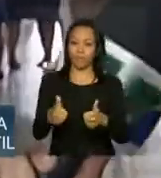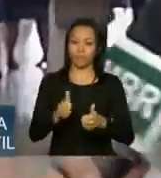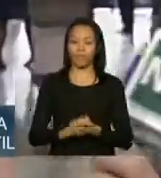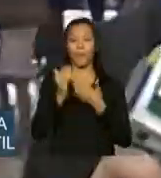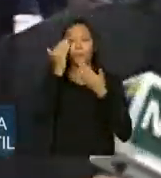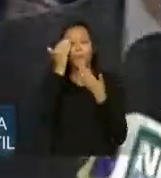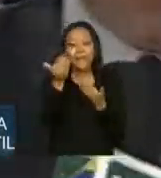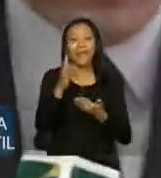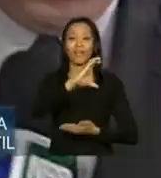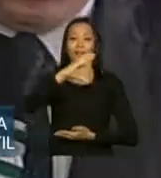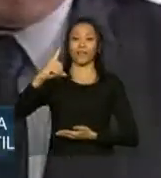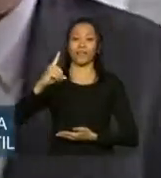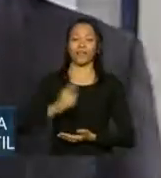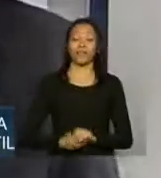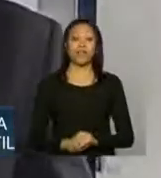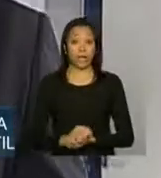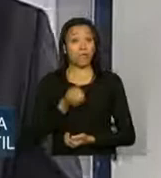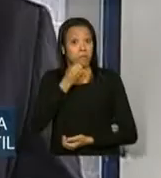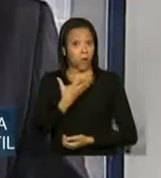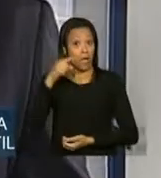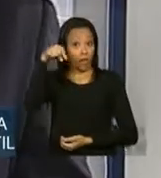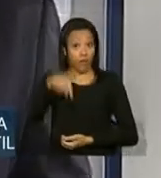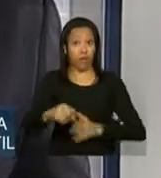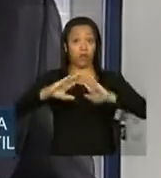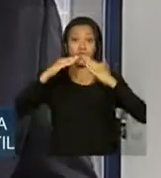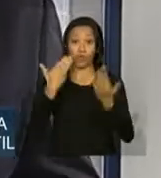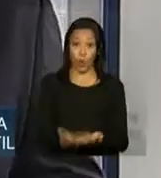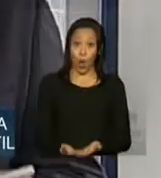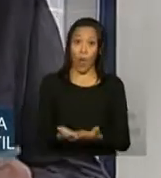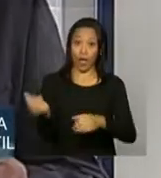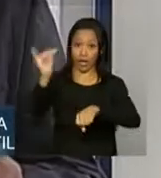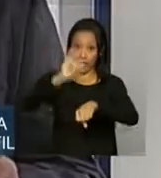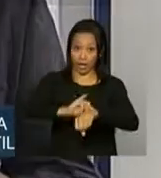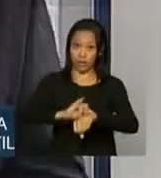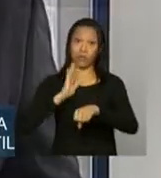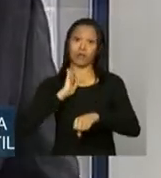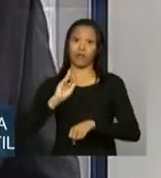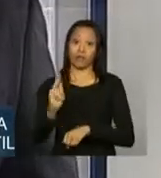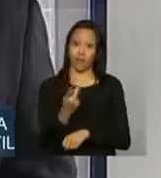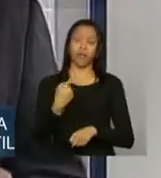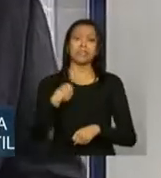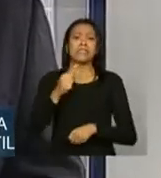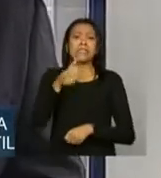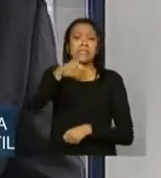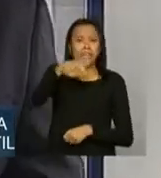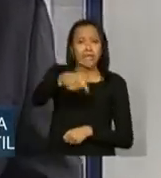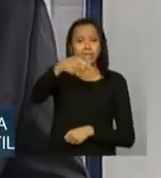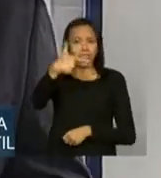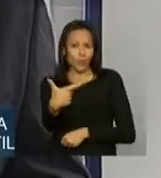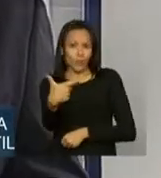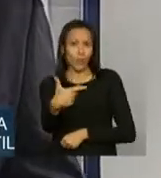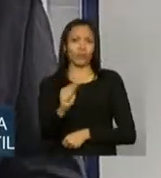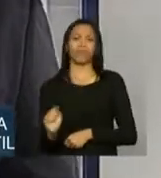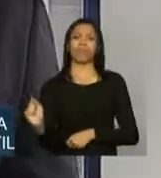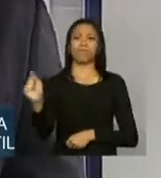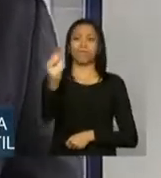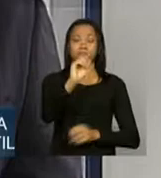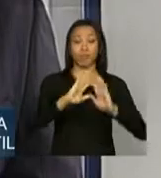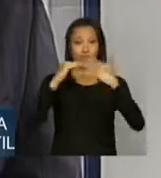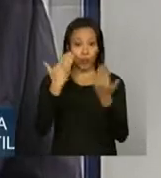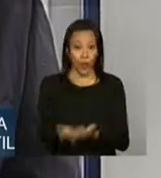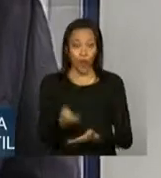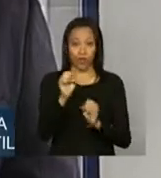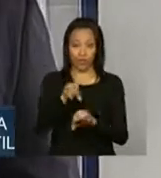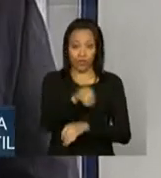Obrigado, coordenadora. Bom, e com essa unidade, a Capital Mineira passa a contar com 72 unidades municipais de